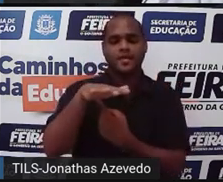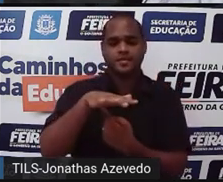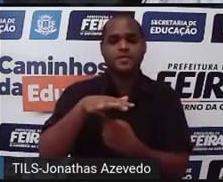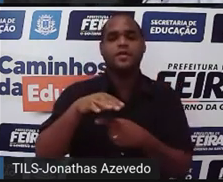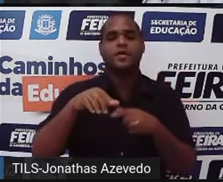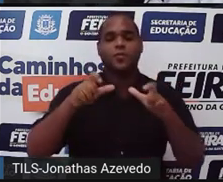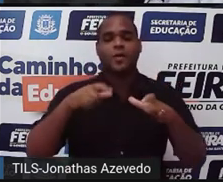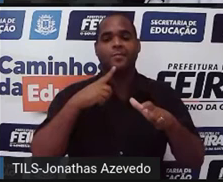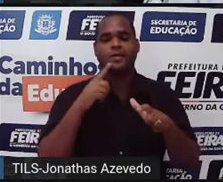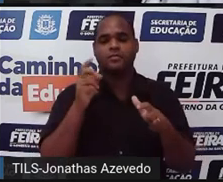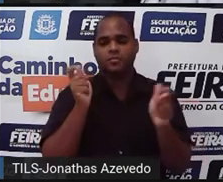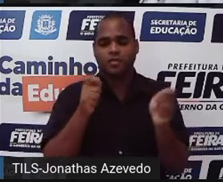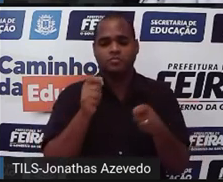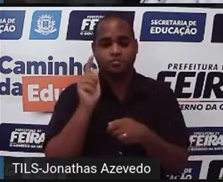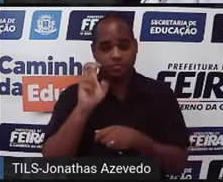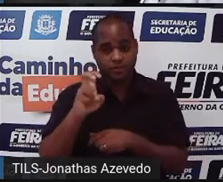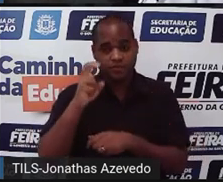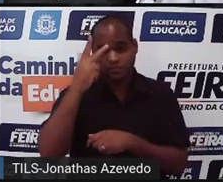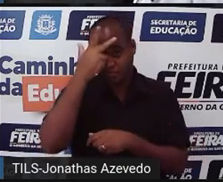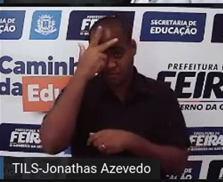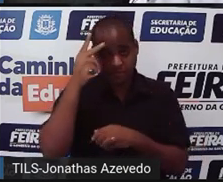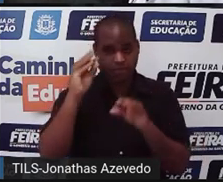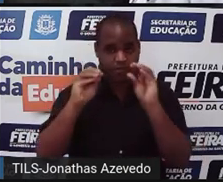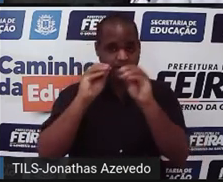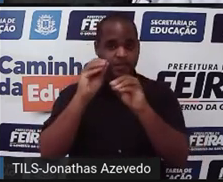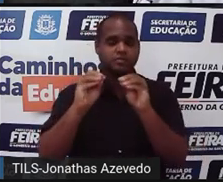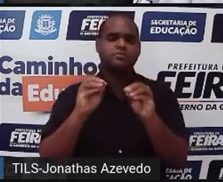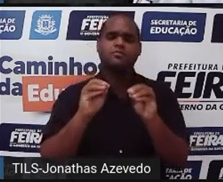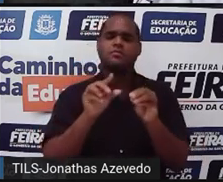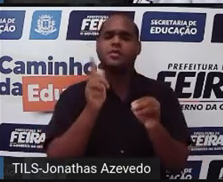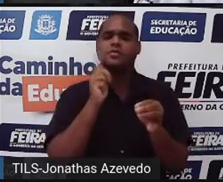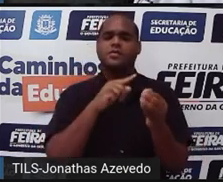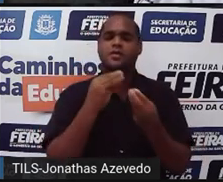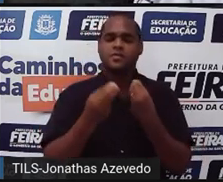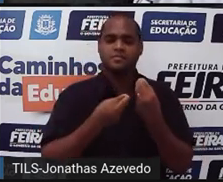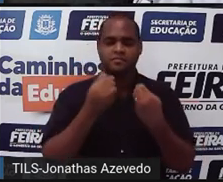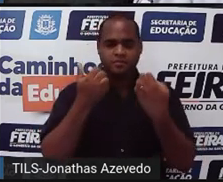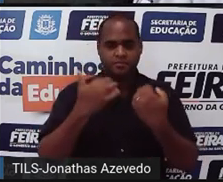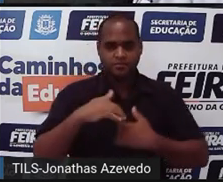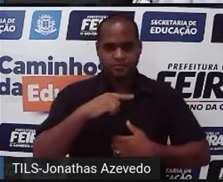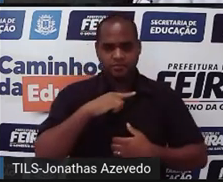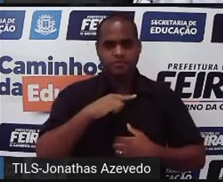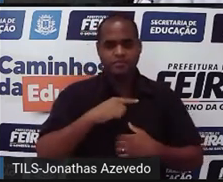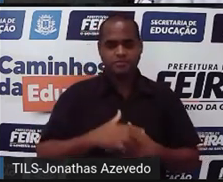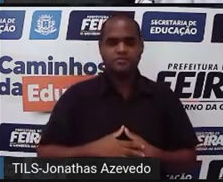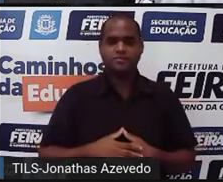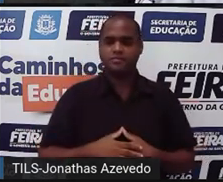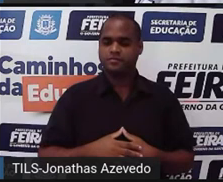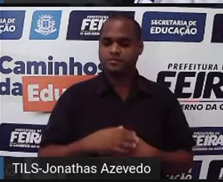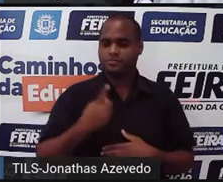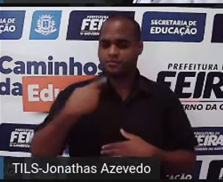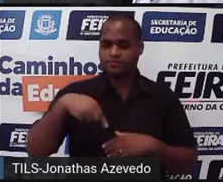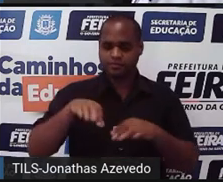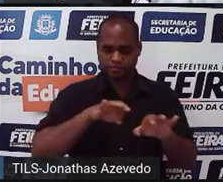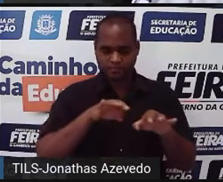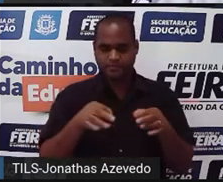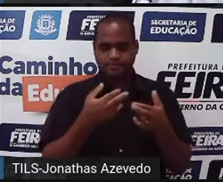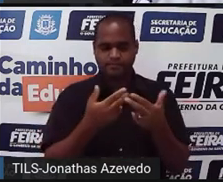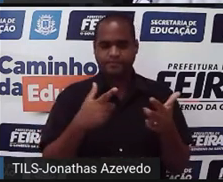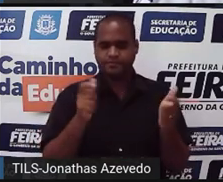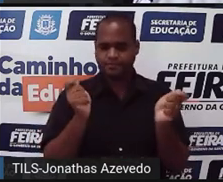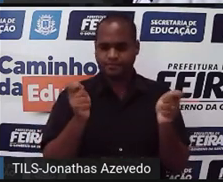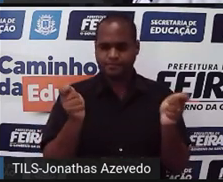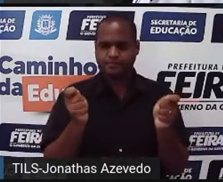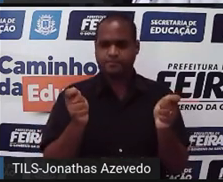essas cinco pessoas. E olha só de que maneira a gente faz isso, ó. Prontinho. A gente organiza dessa forma e